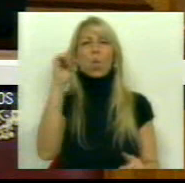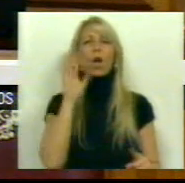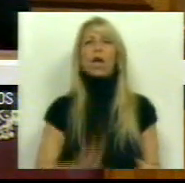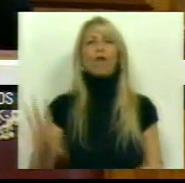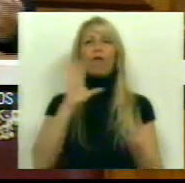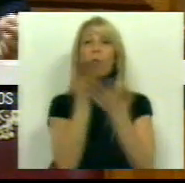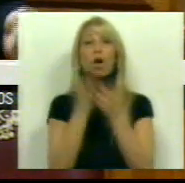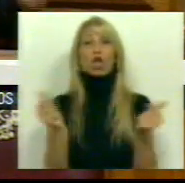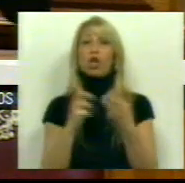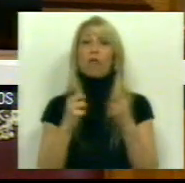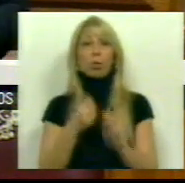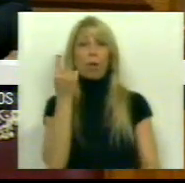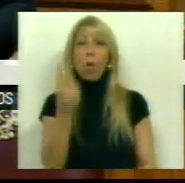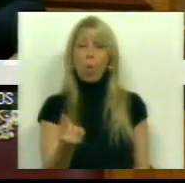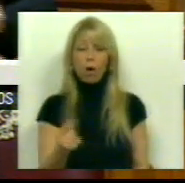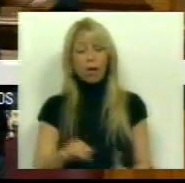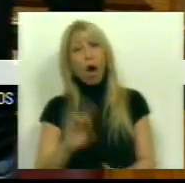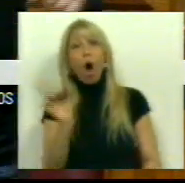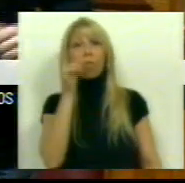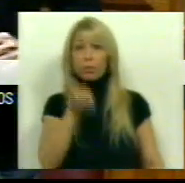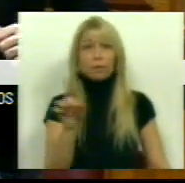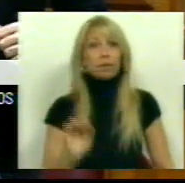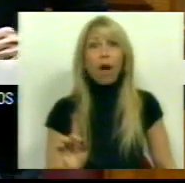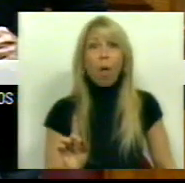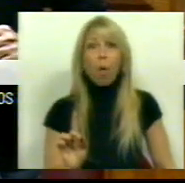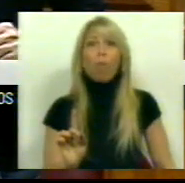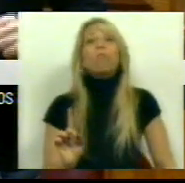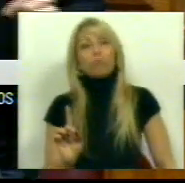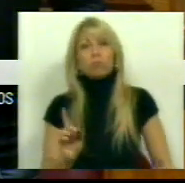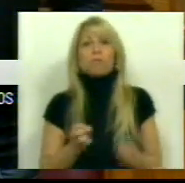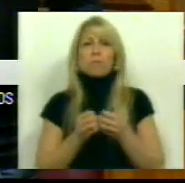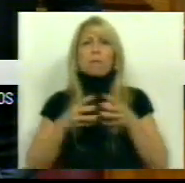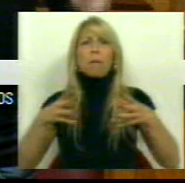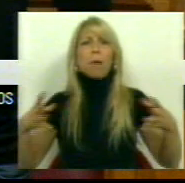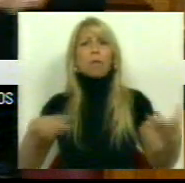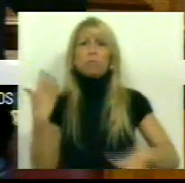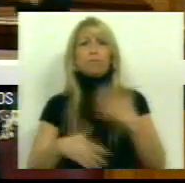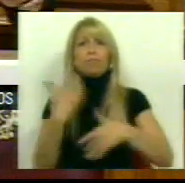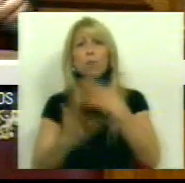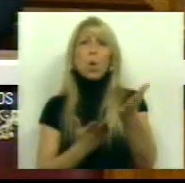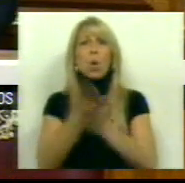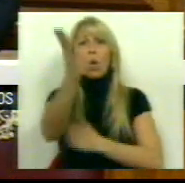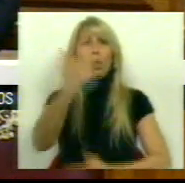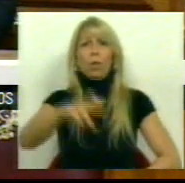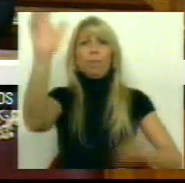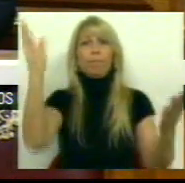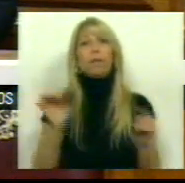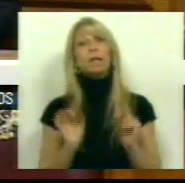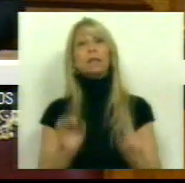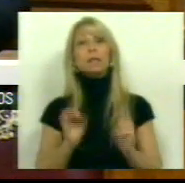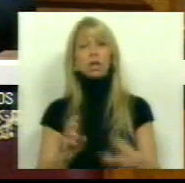resolver um problema que, não sendo assim, tendrá sempre a alastrar e a perpetuar-se, que é este problema da